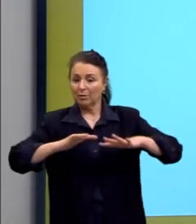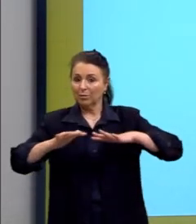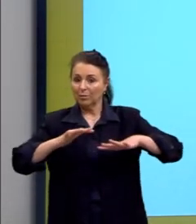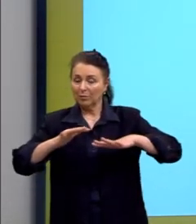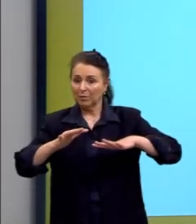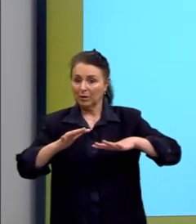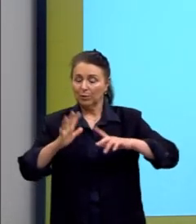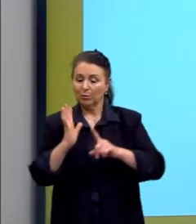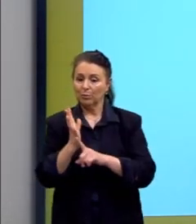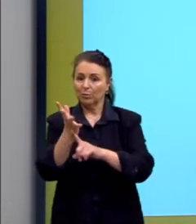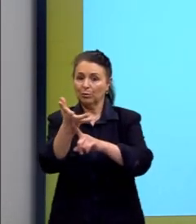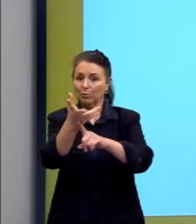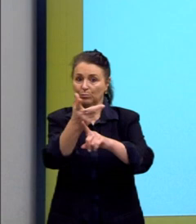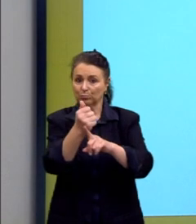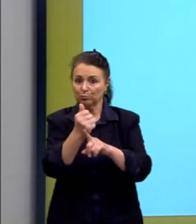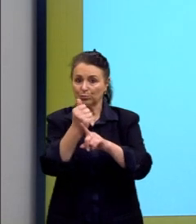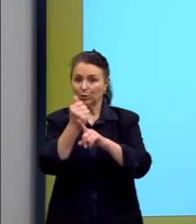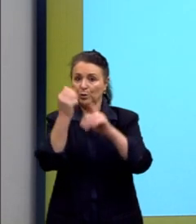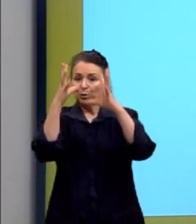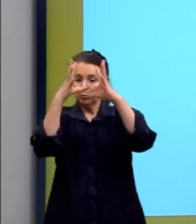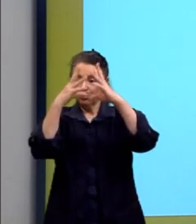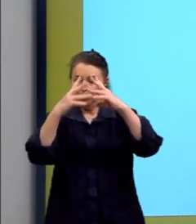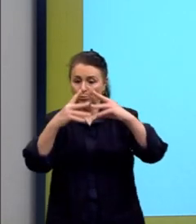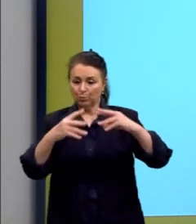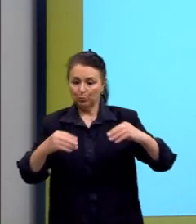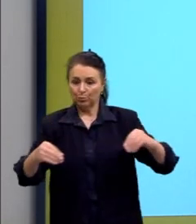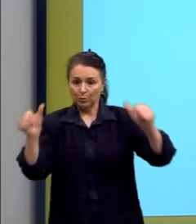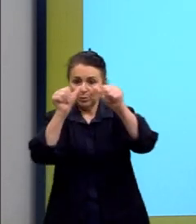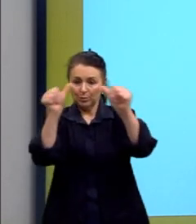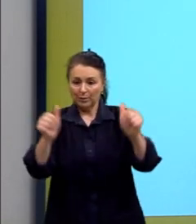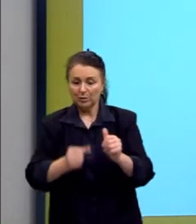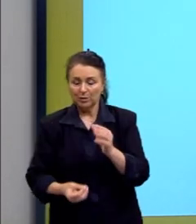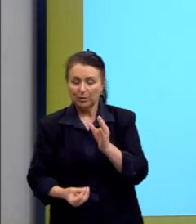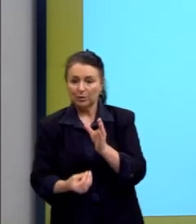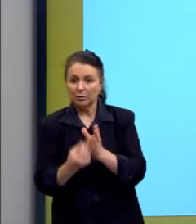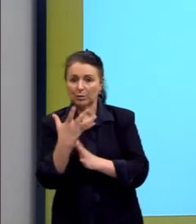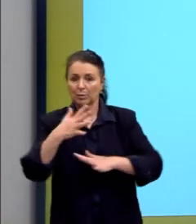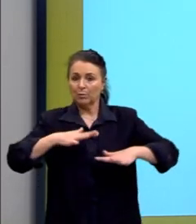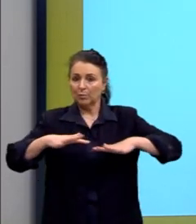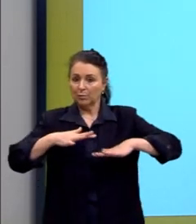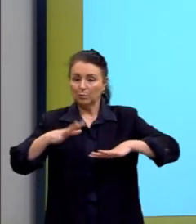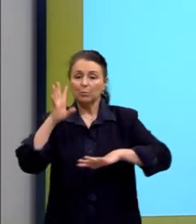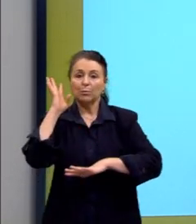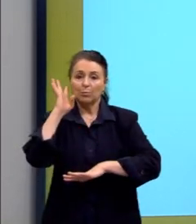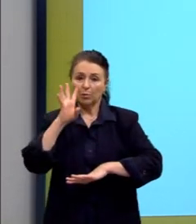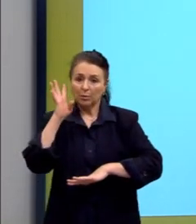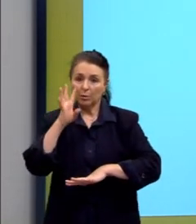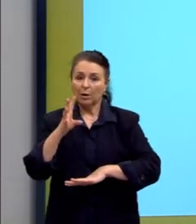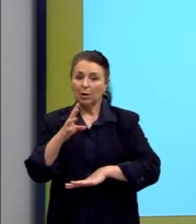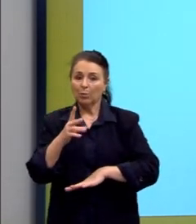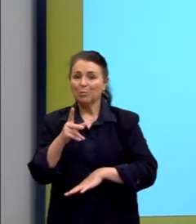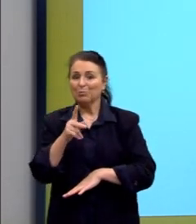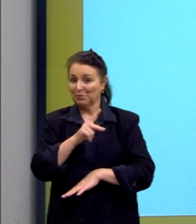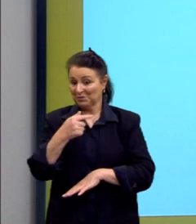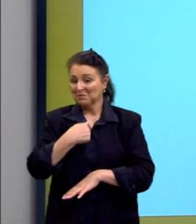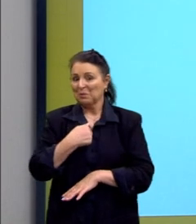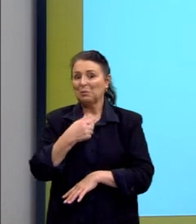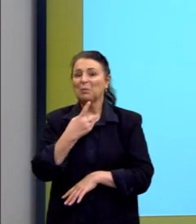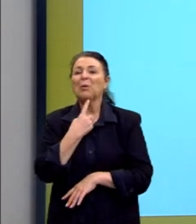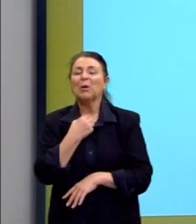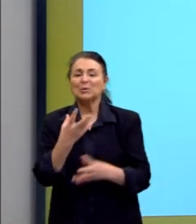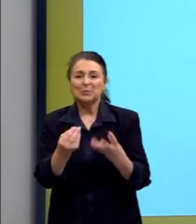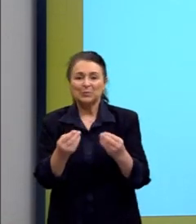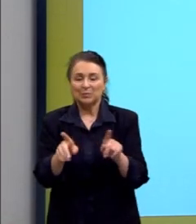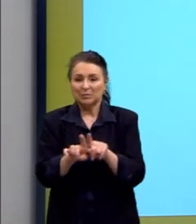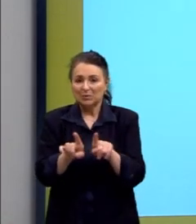era a destruição da imagem e também a criação. Esse é um movimento muito legal, particularmente eu gosto bastante, acho muito interessante